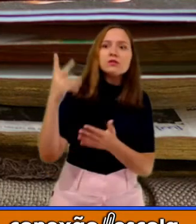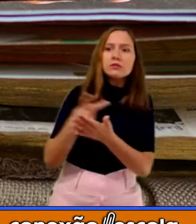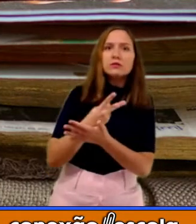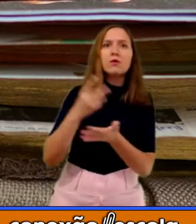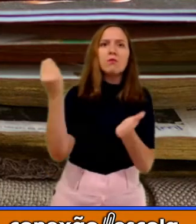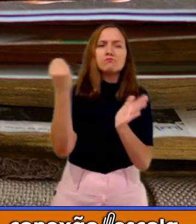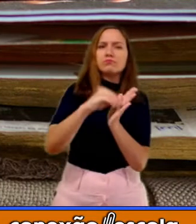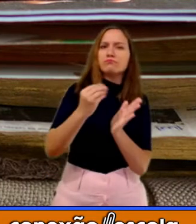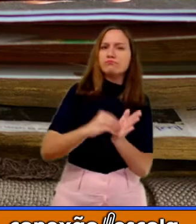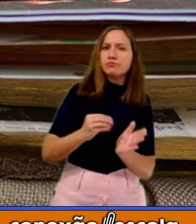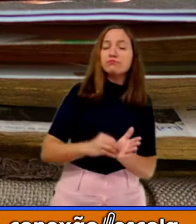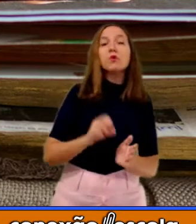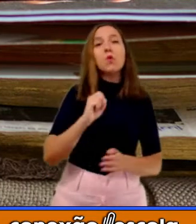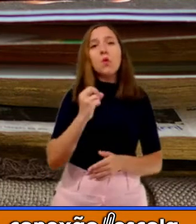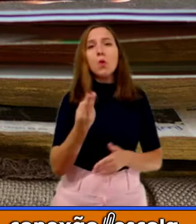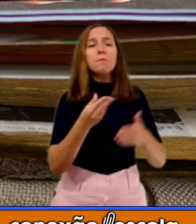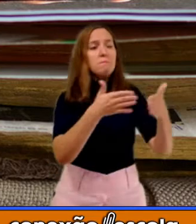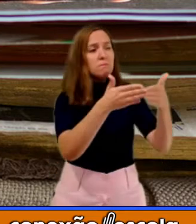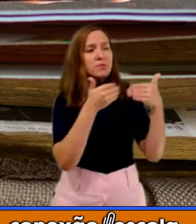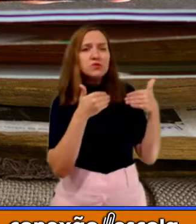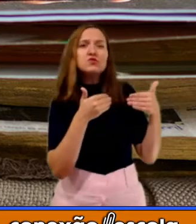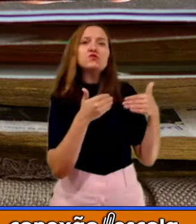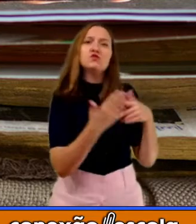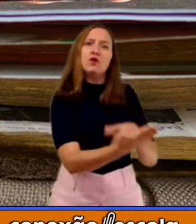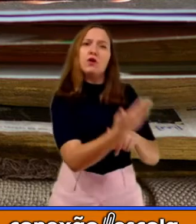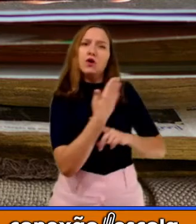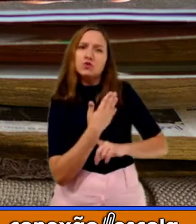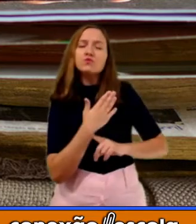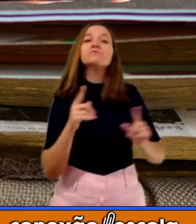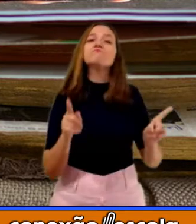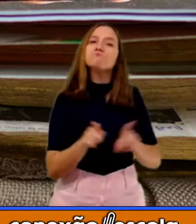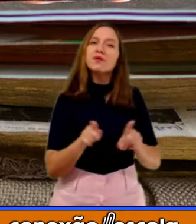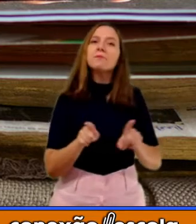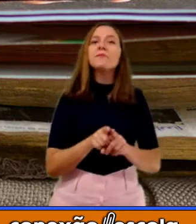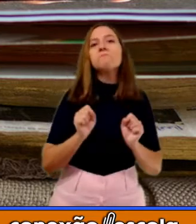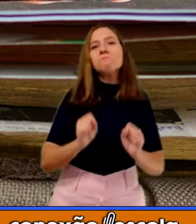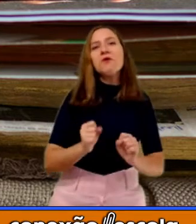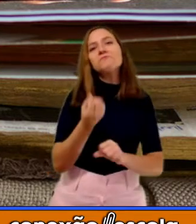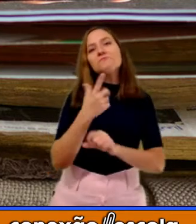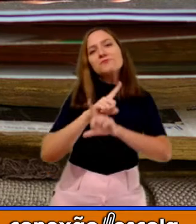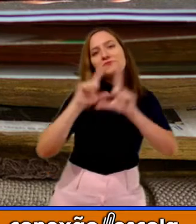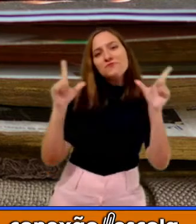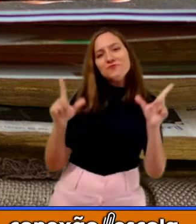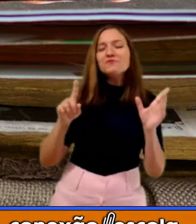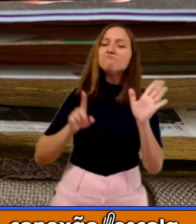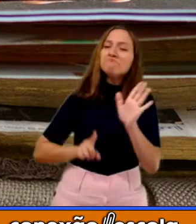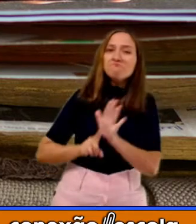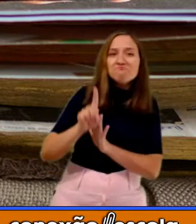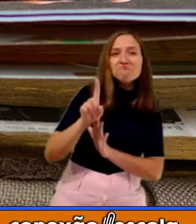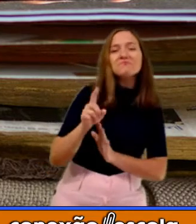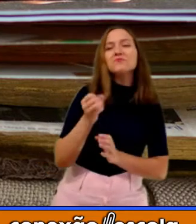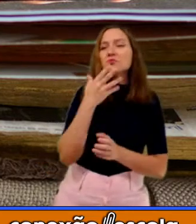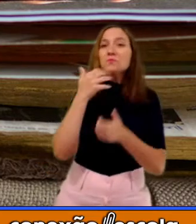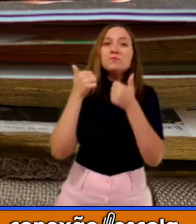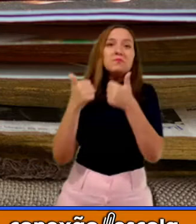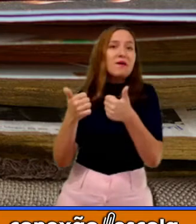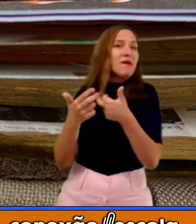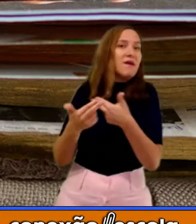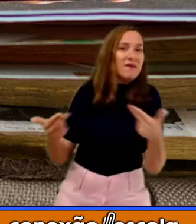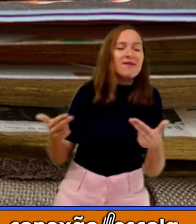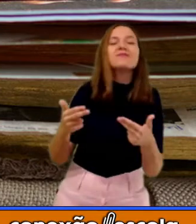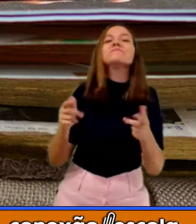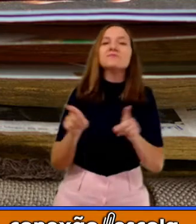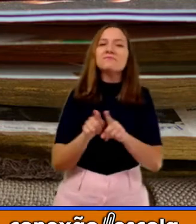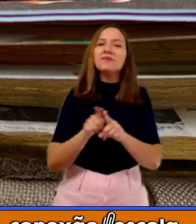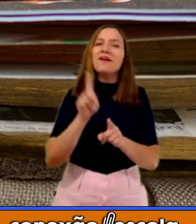de solicitar algo e até mesmo para dar um bom dia, perguntar como está. Isso